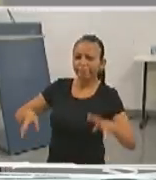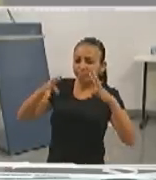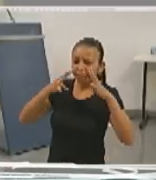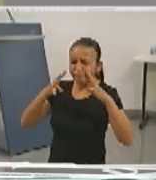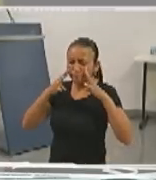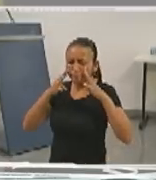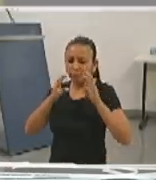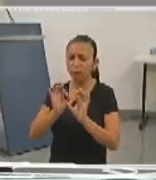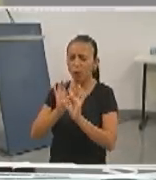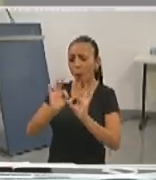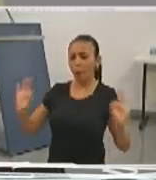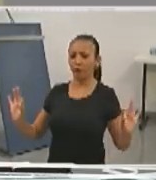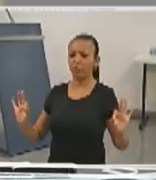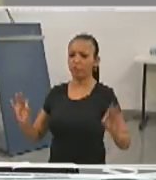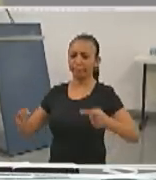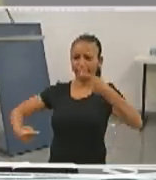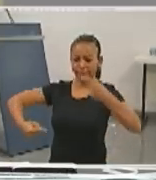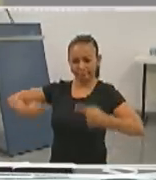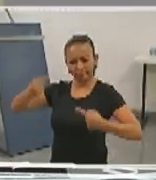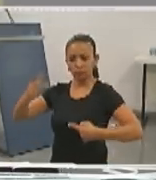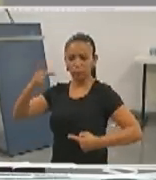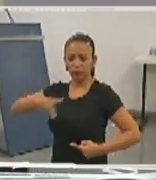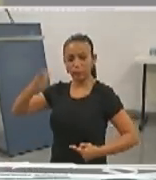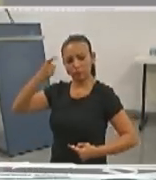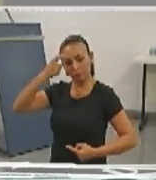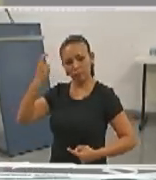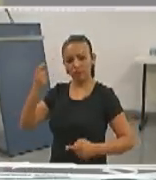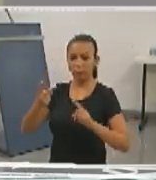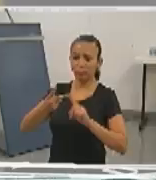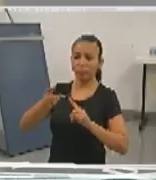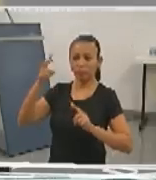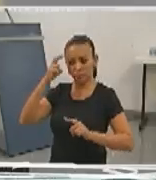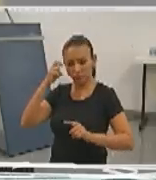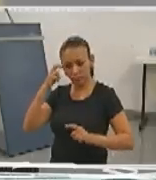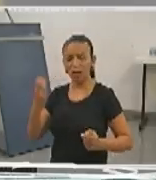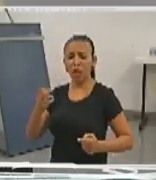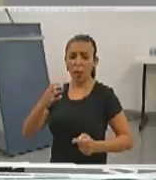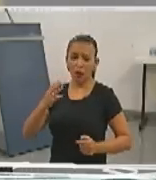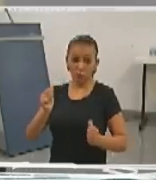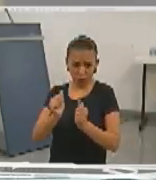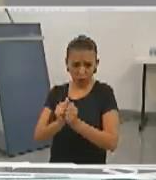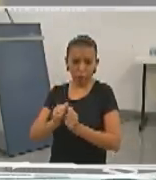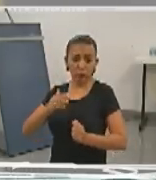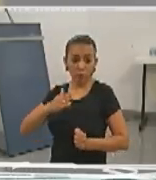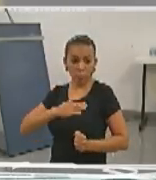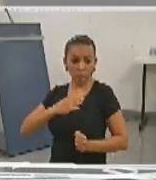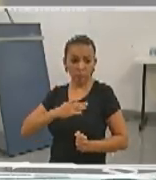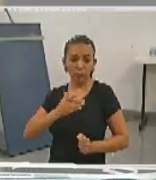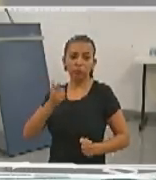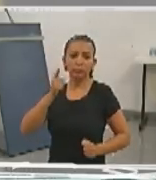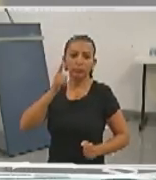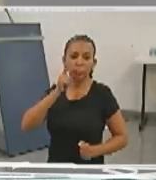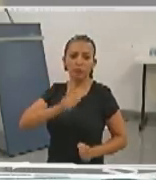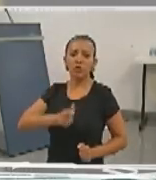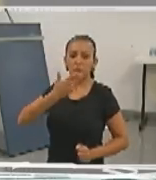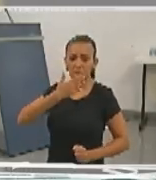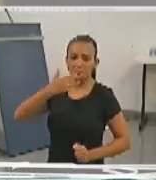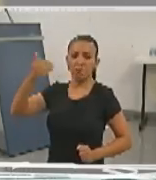que a professora Liane e a professora Etienne, juntamente comigo, proporcionaram aqui a todos.